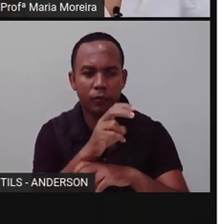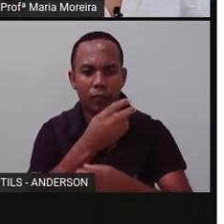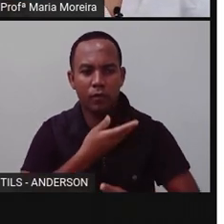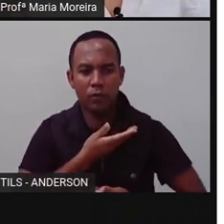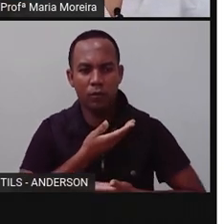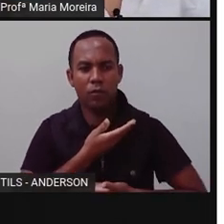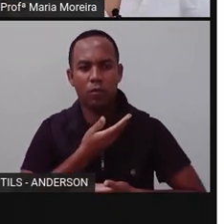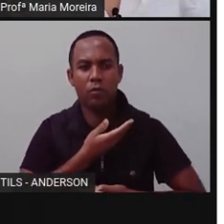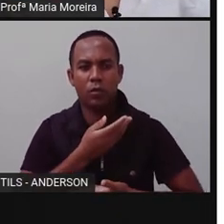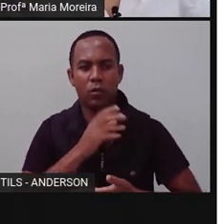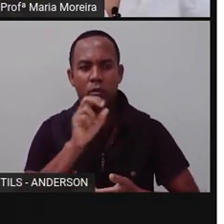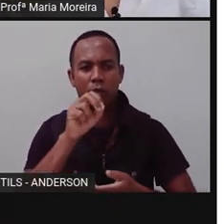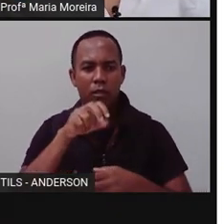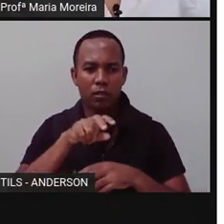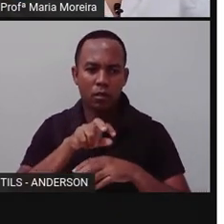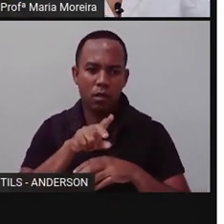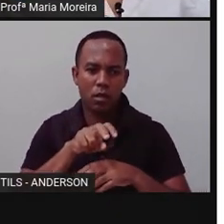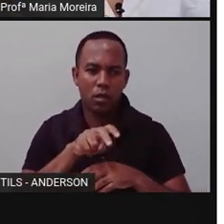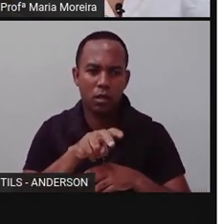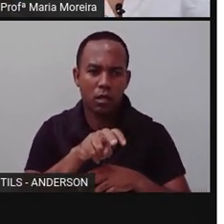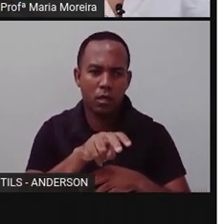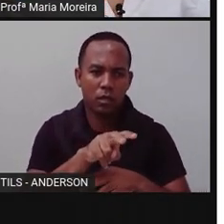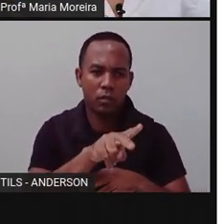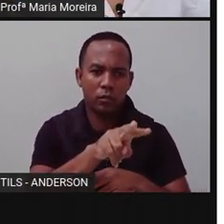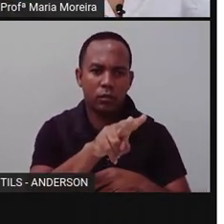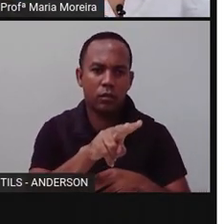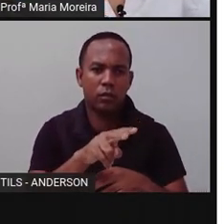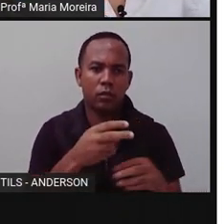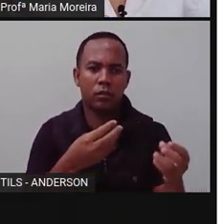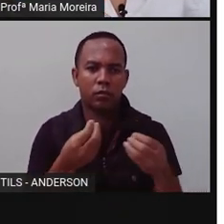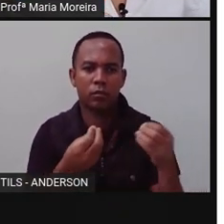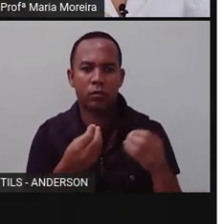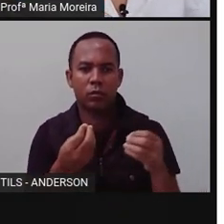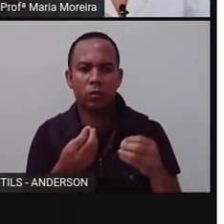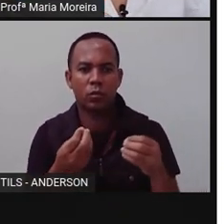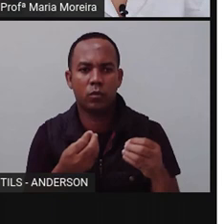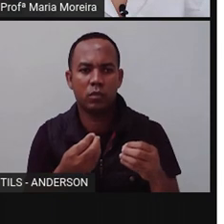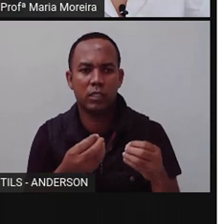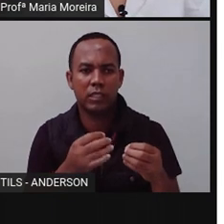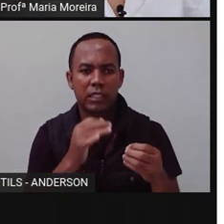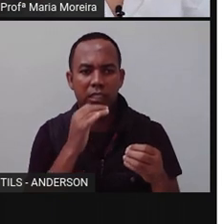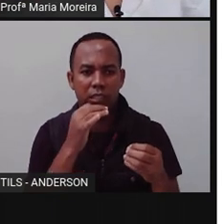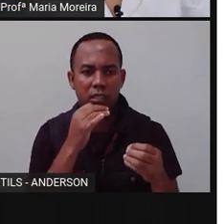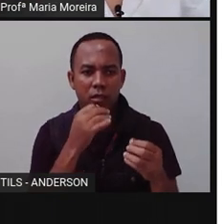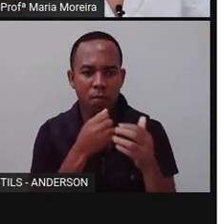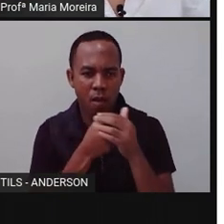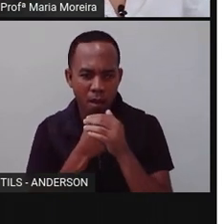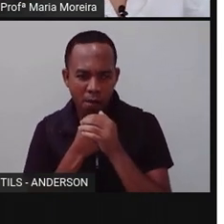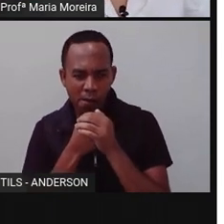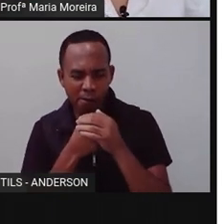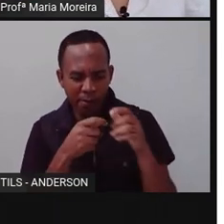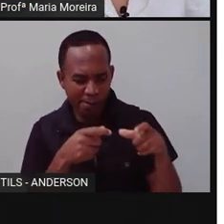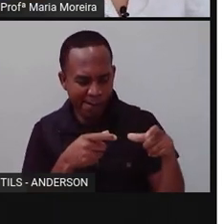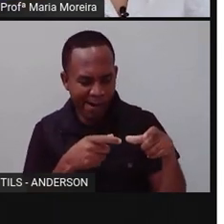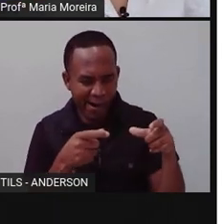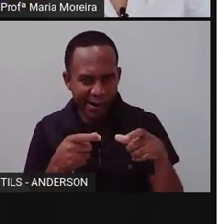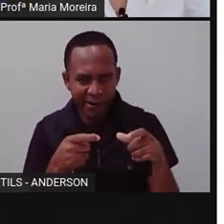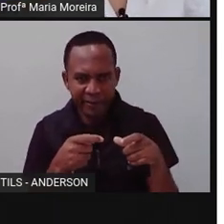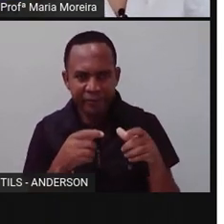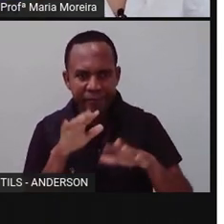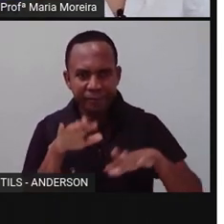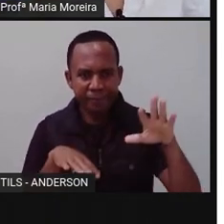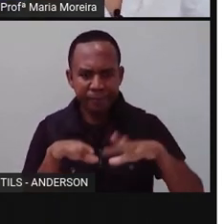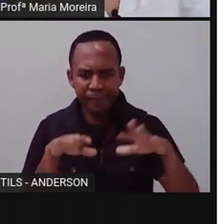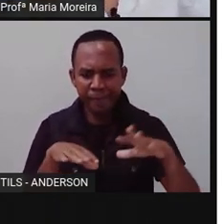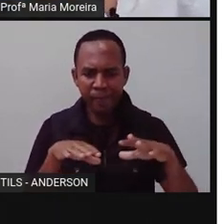Que possibilita que ele ande, que ele se... ele se esconda em alguns lugares, que ele até fique, às vezes,